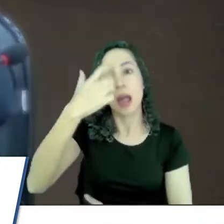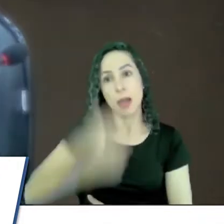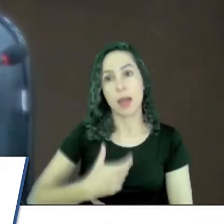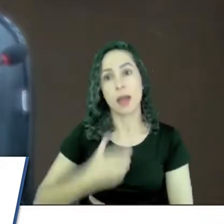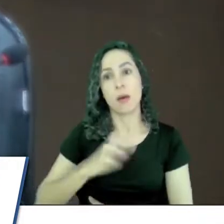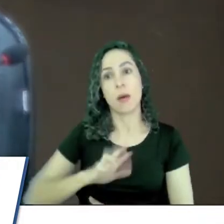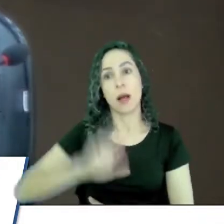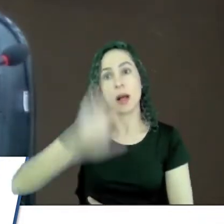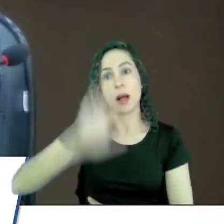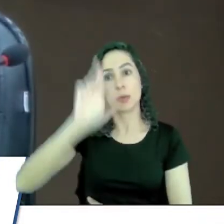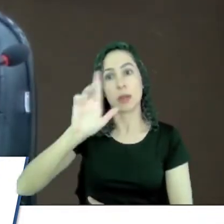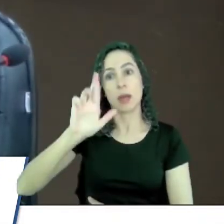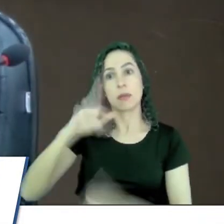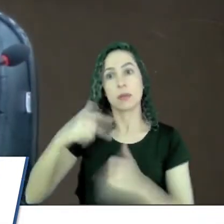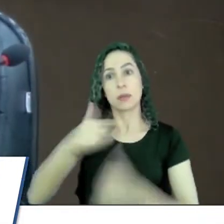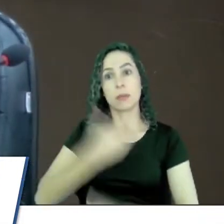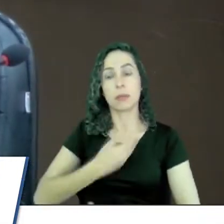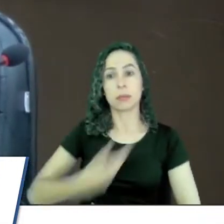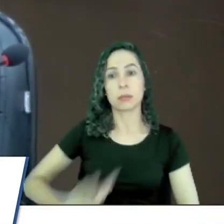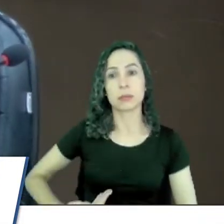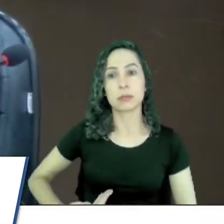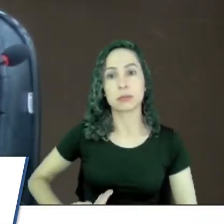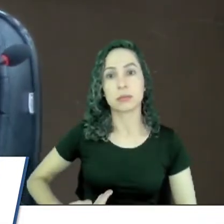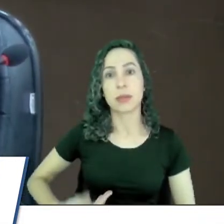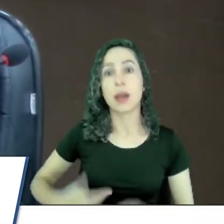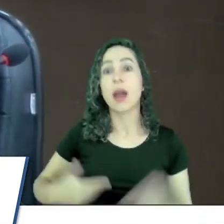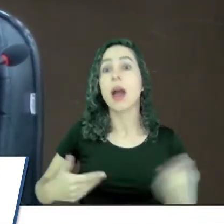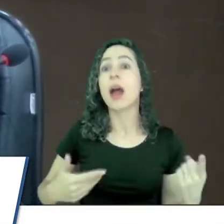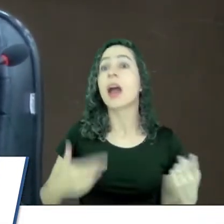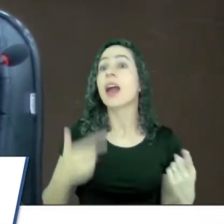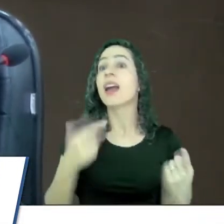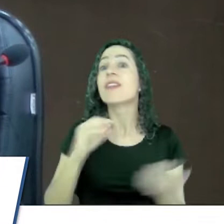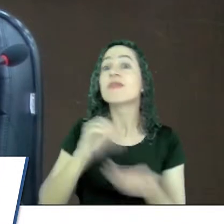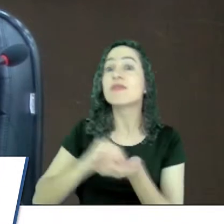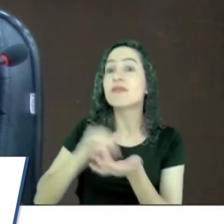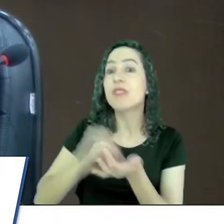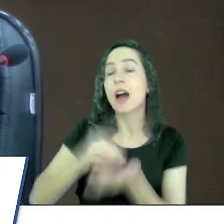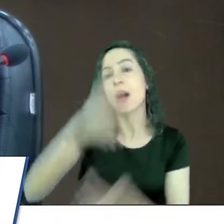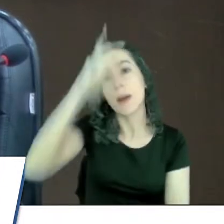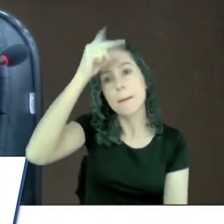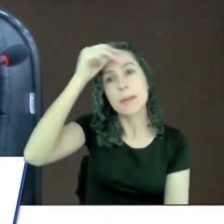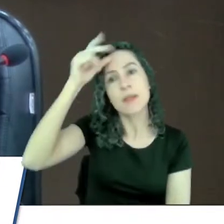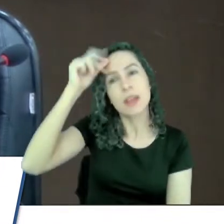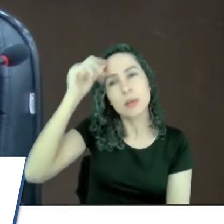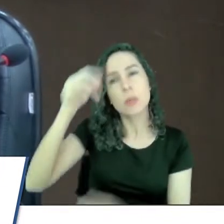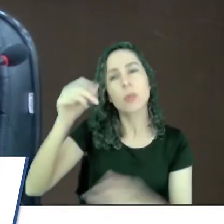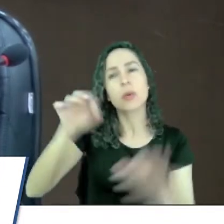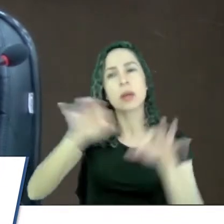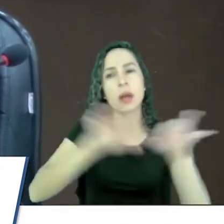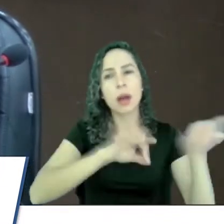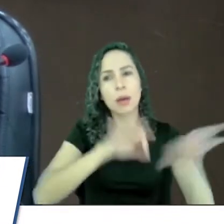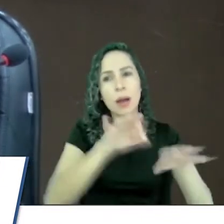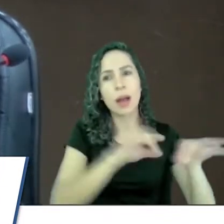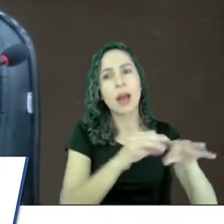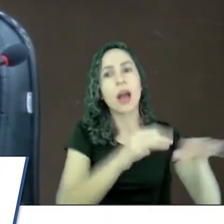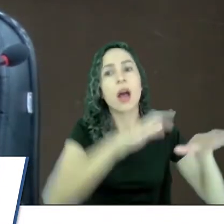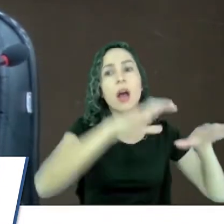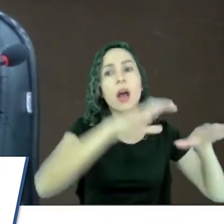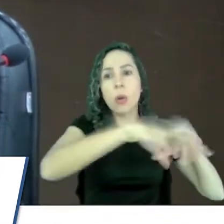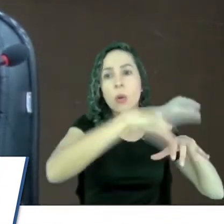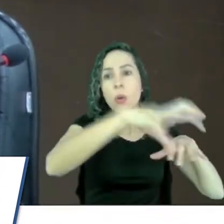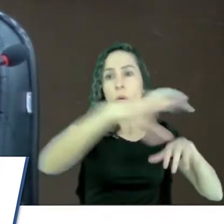Agora, a ausência da prefeitura em regulamentar áreas que poderiam ser utilizadas por